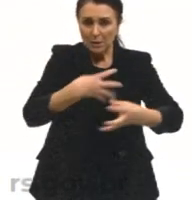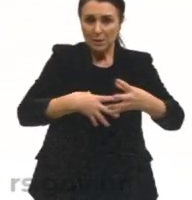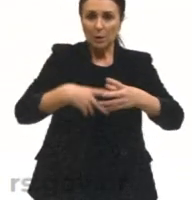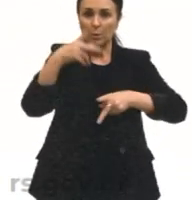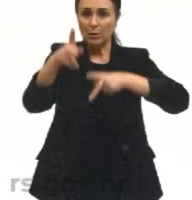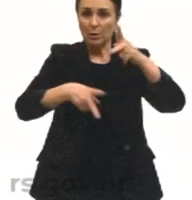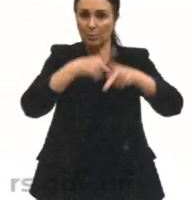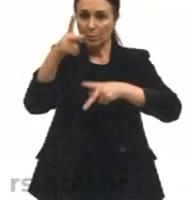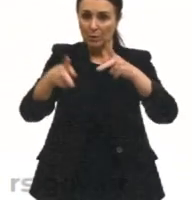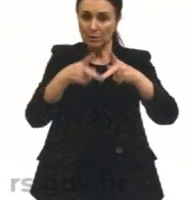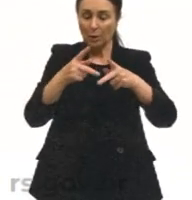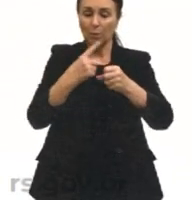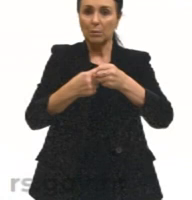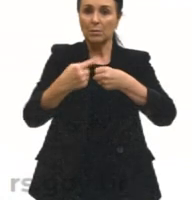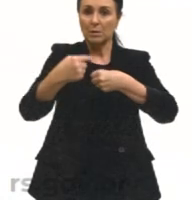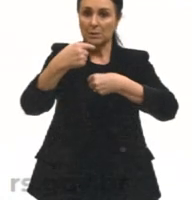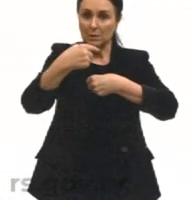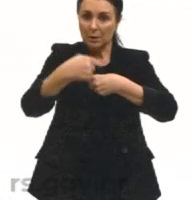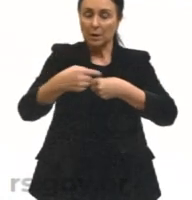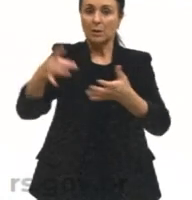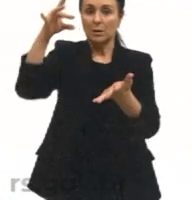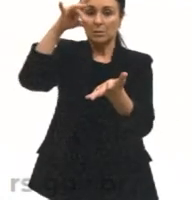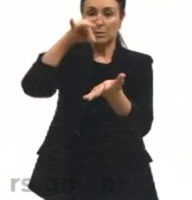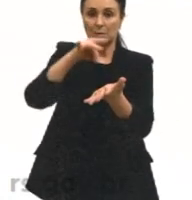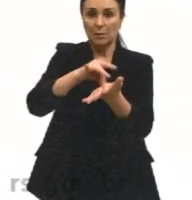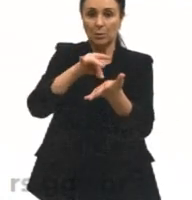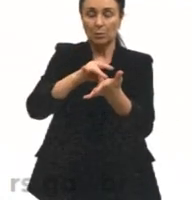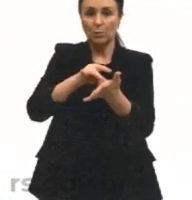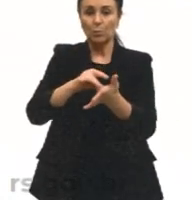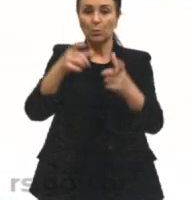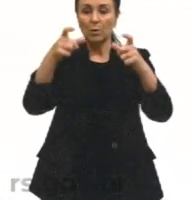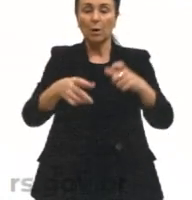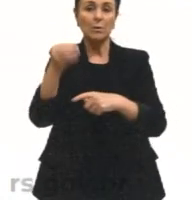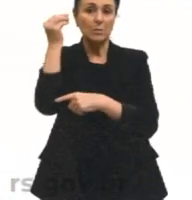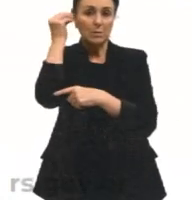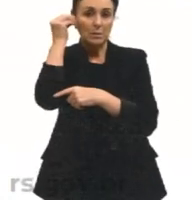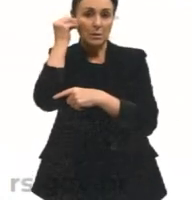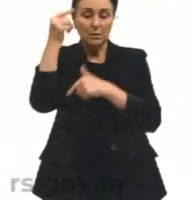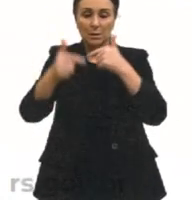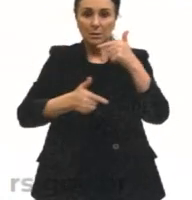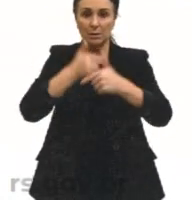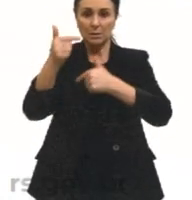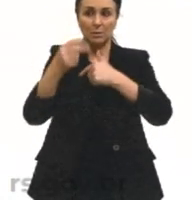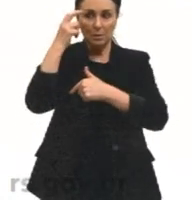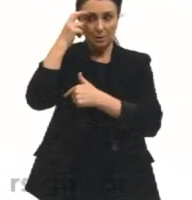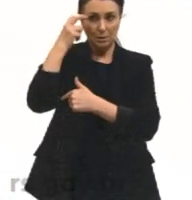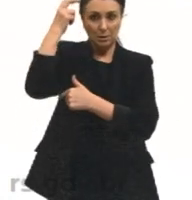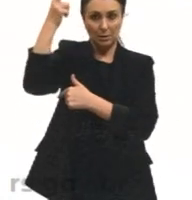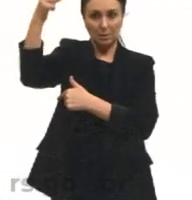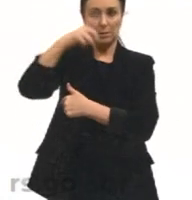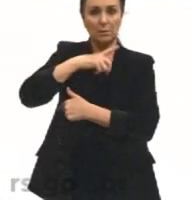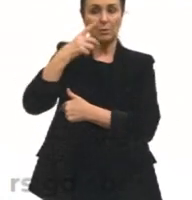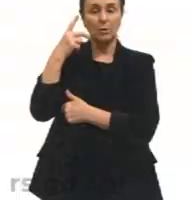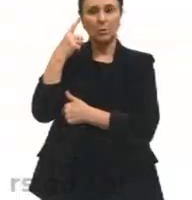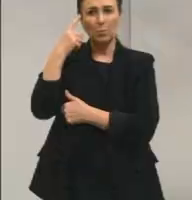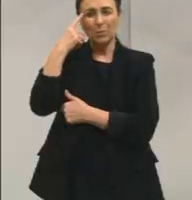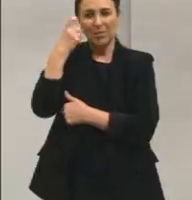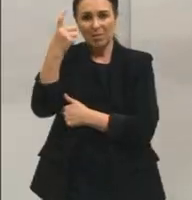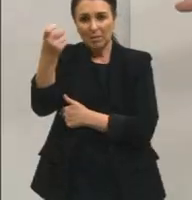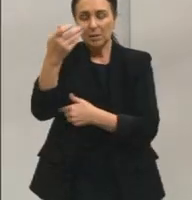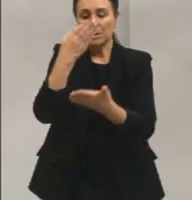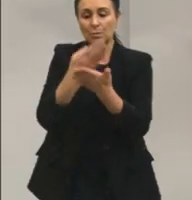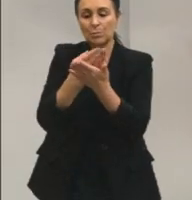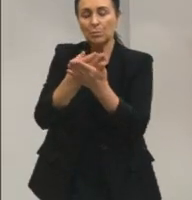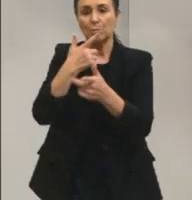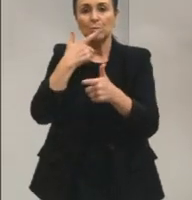o qual acabou se constituindo um laboratório para o trabalho de intelectuais interessados no estudo dos